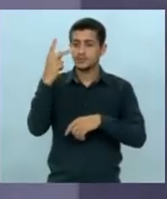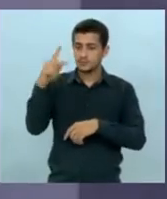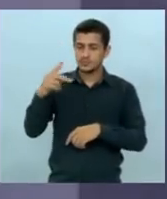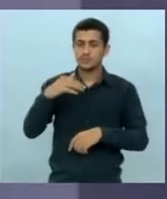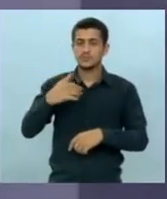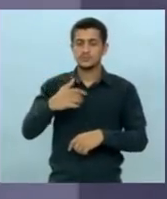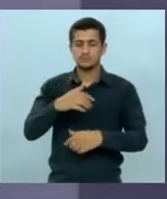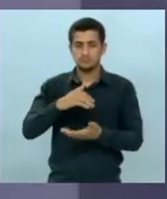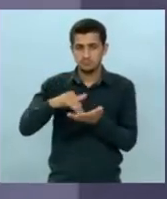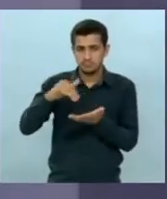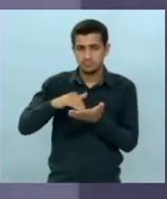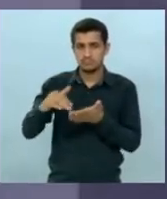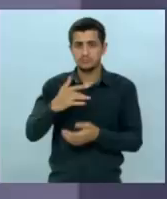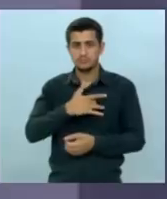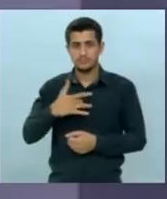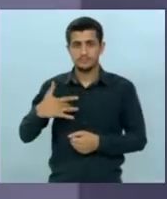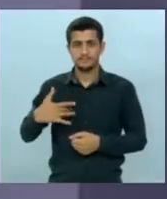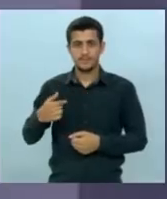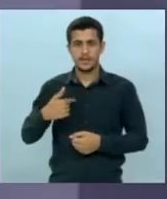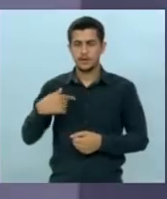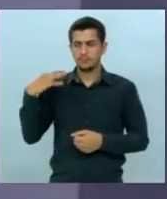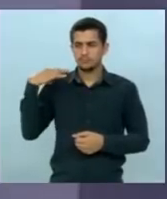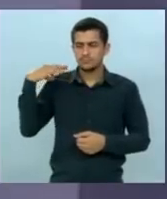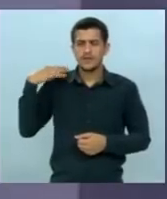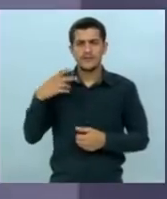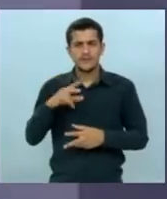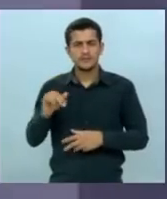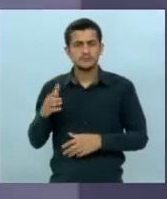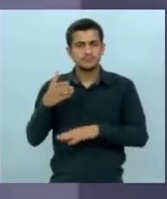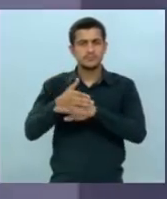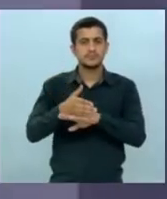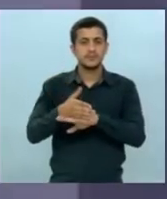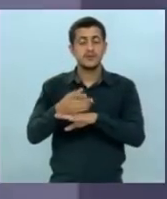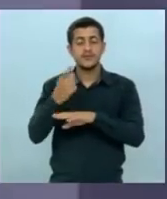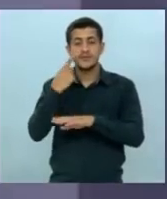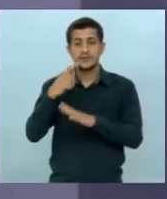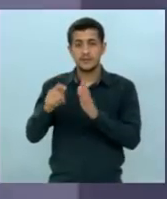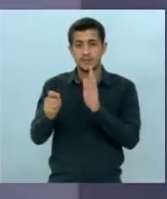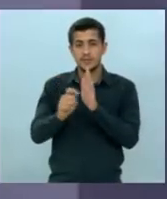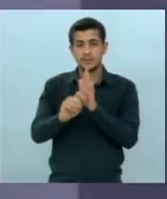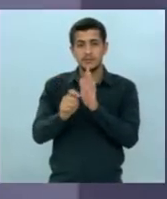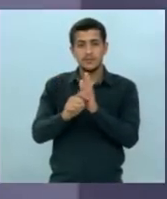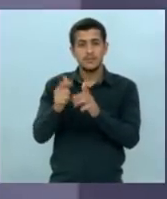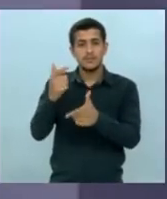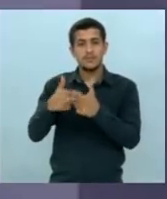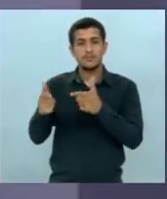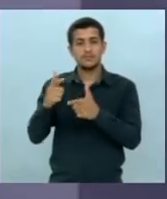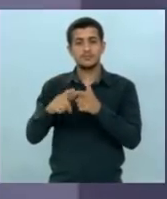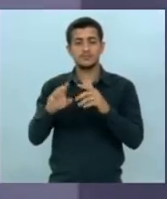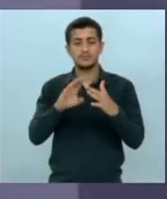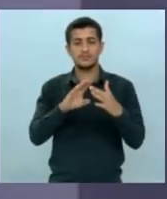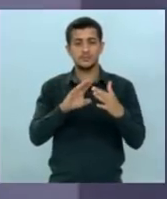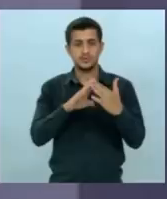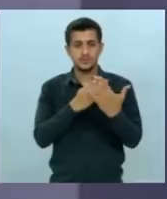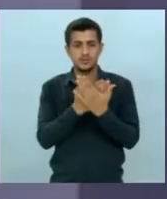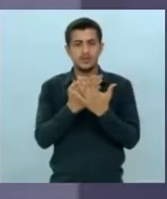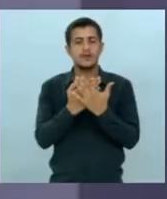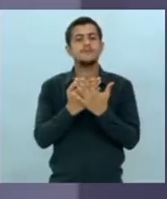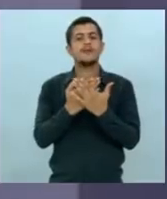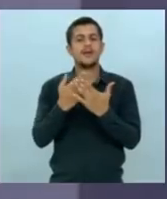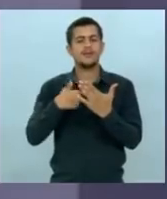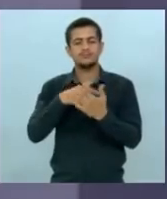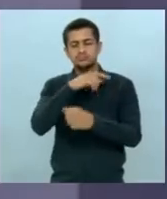eu como voluntário de graça e ficou constatado que o problema das drogas o consumo de drogas nas escolas é uma coisa terrível